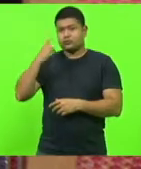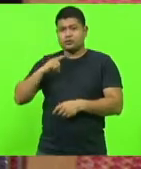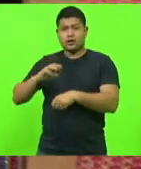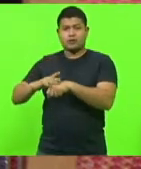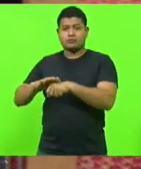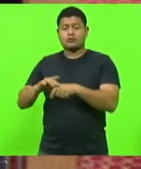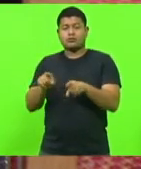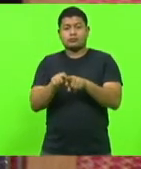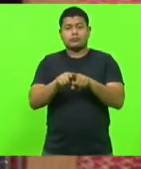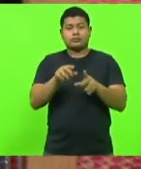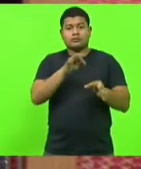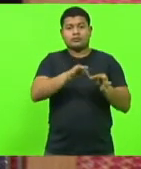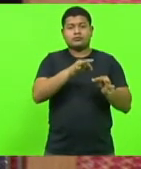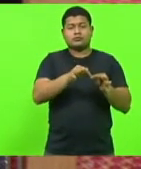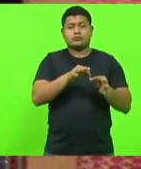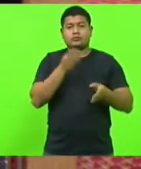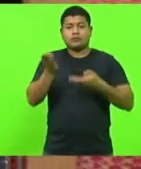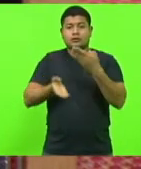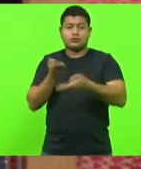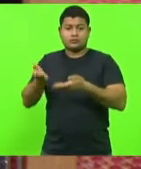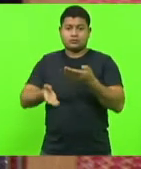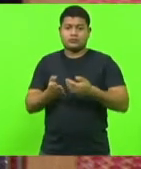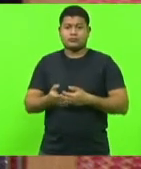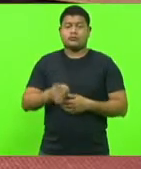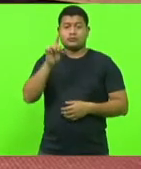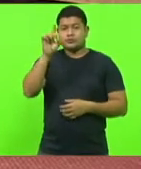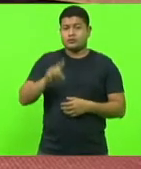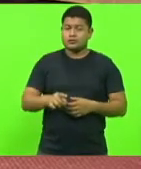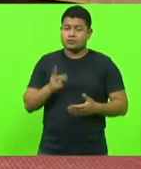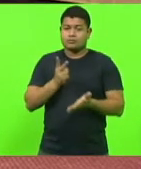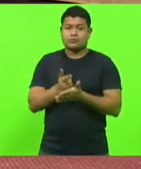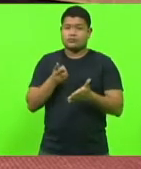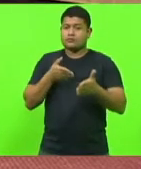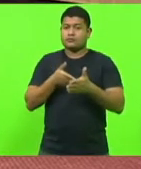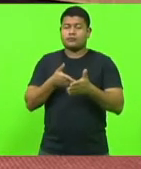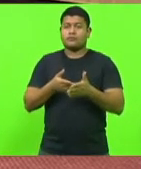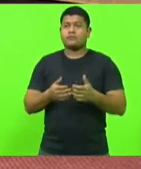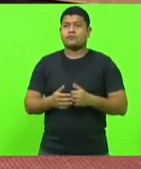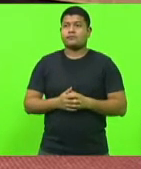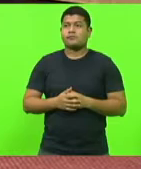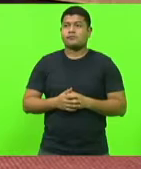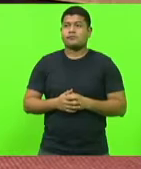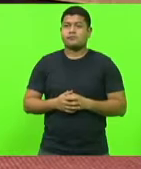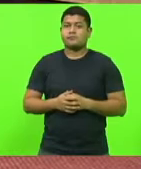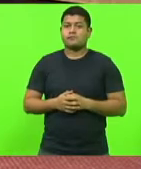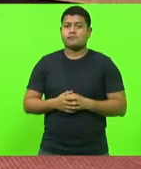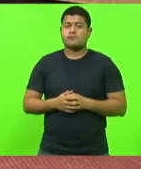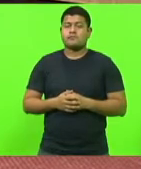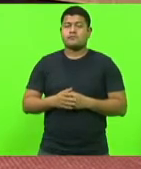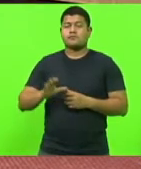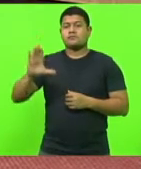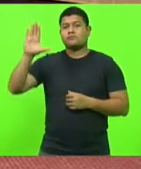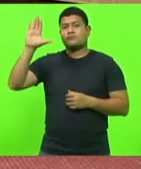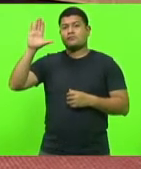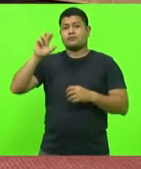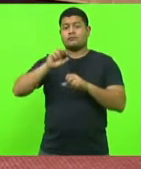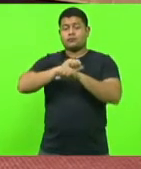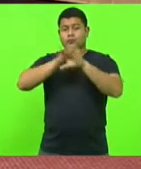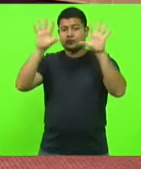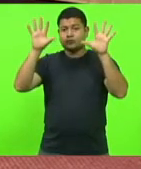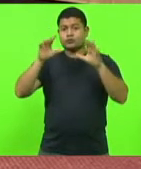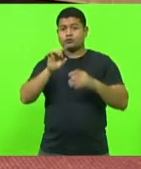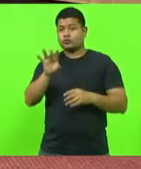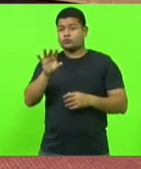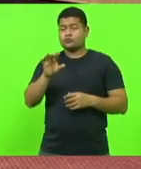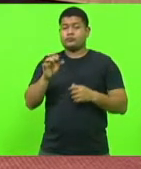direito a manutenção do veto. Senhor presidente, apenas uma questão de esclarecimento pela ordem. Só apenas dizendo